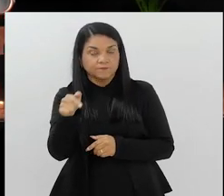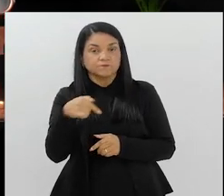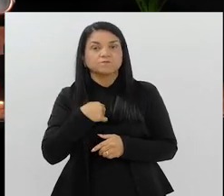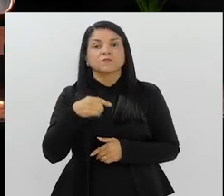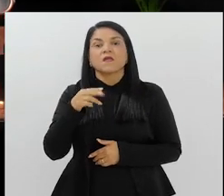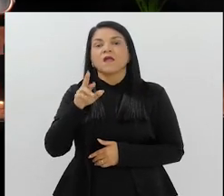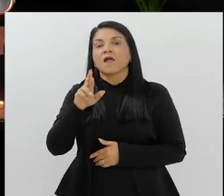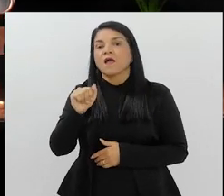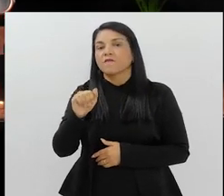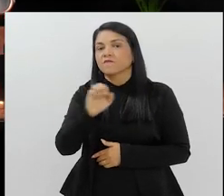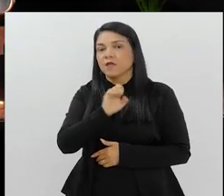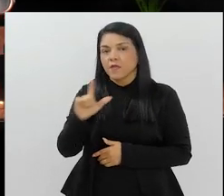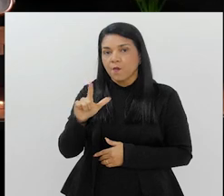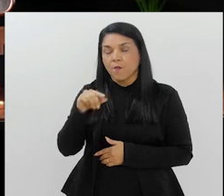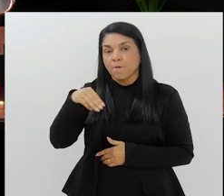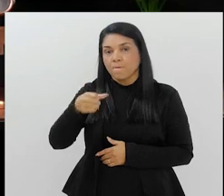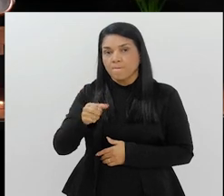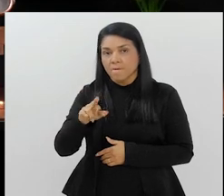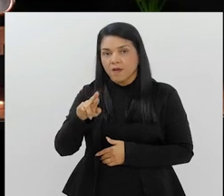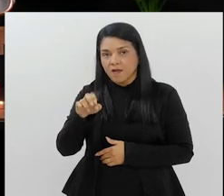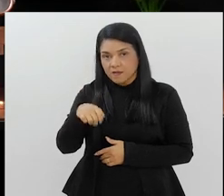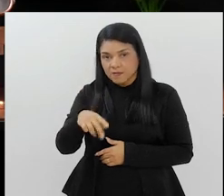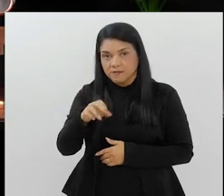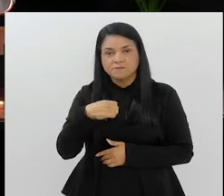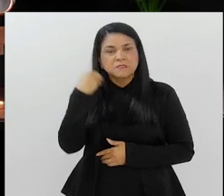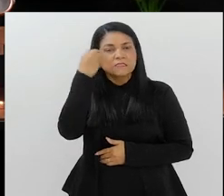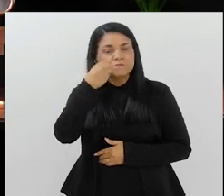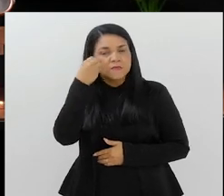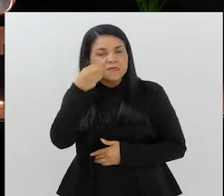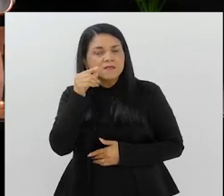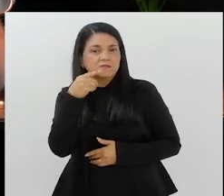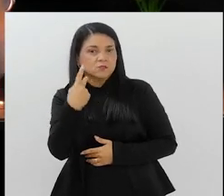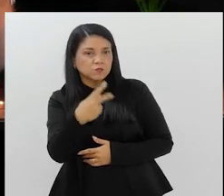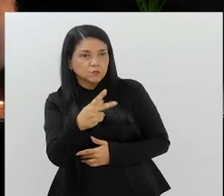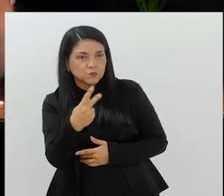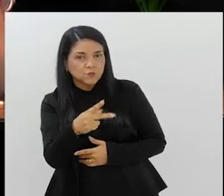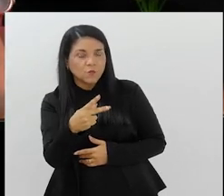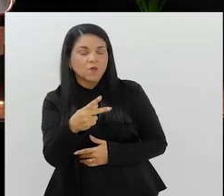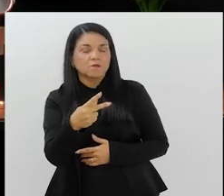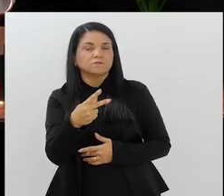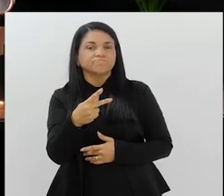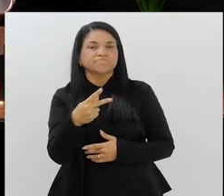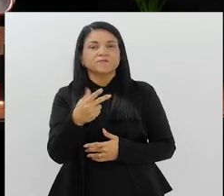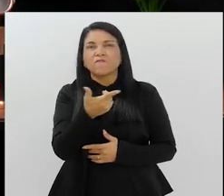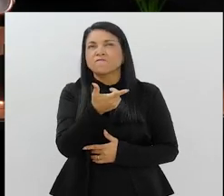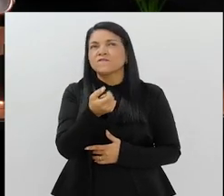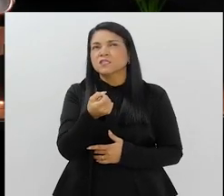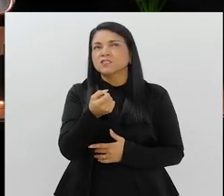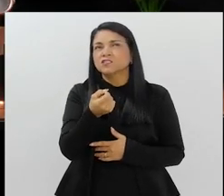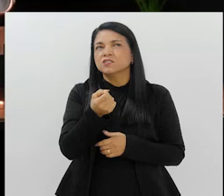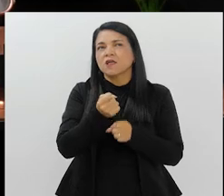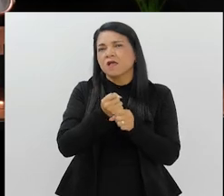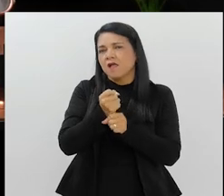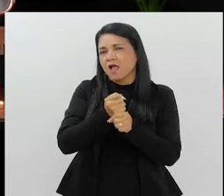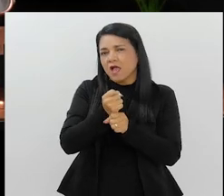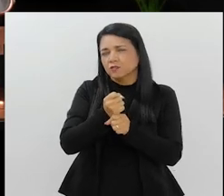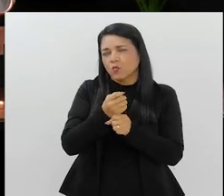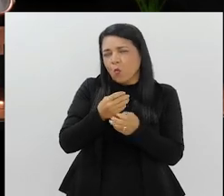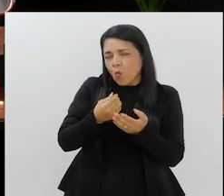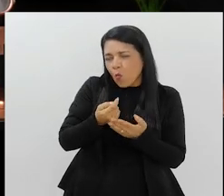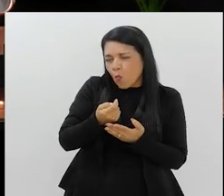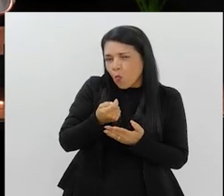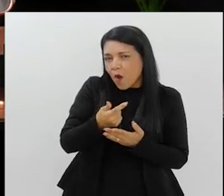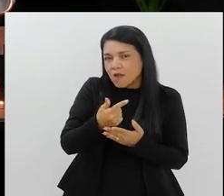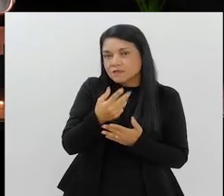Rafael Marques, dentro da sua experiência vasta, com mais de 20 anos, quase 30